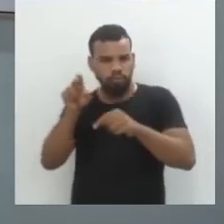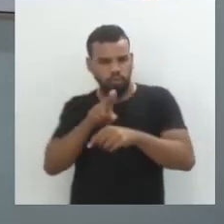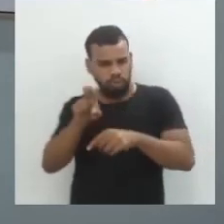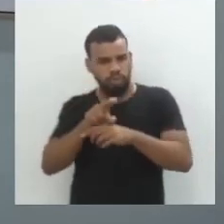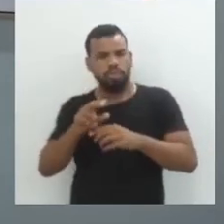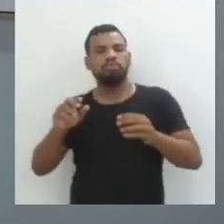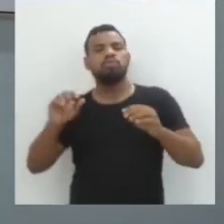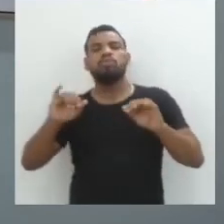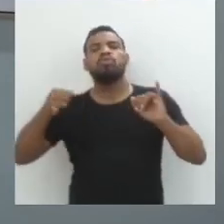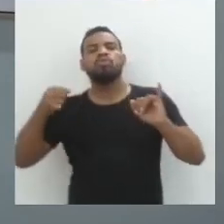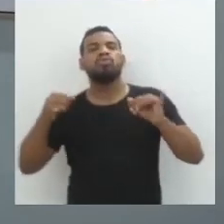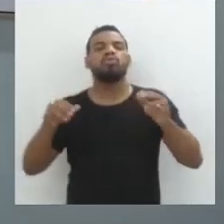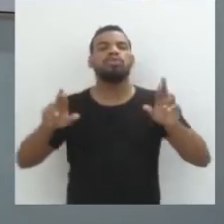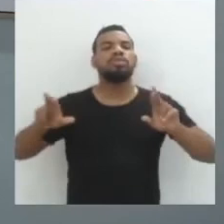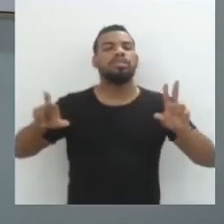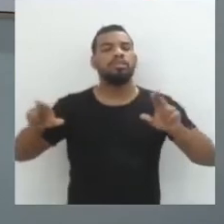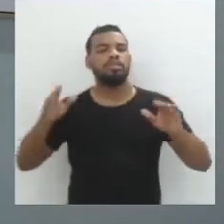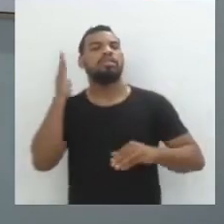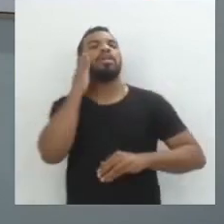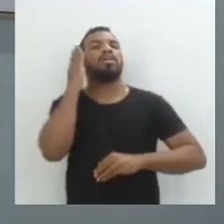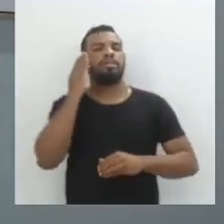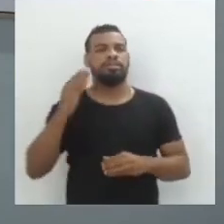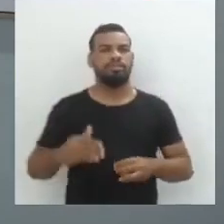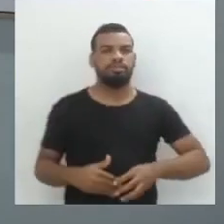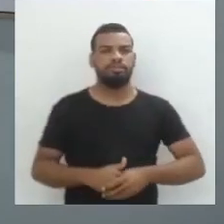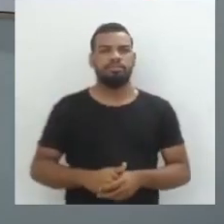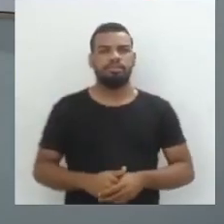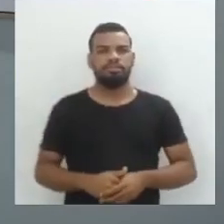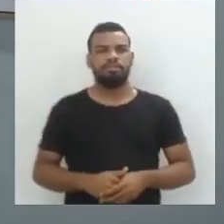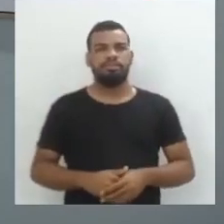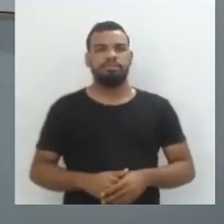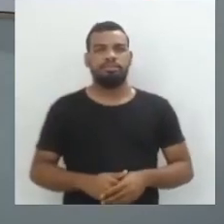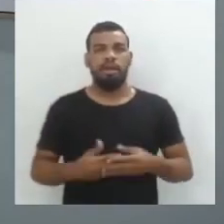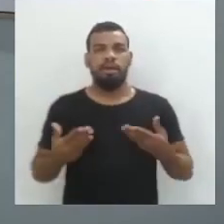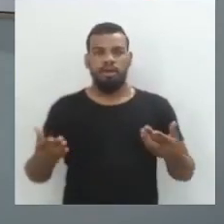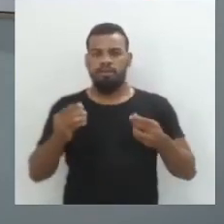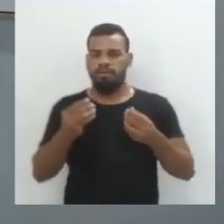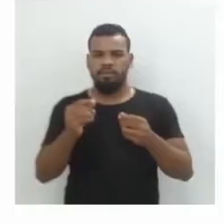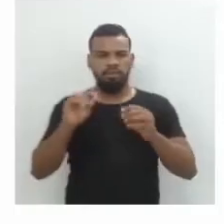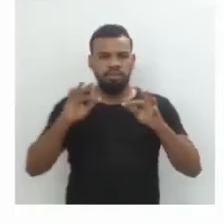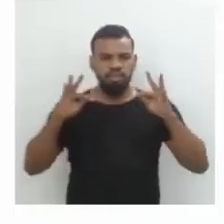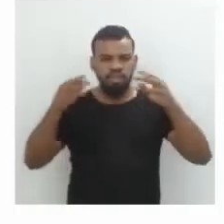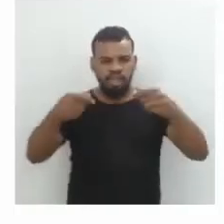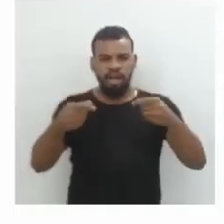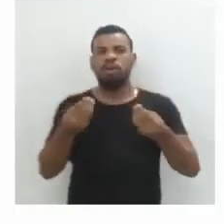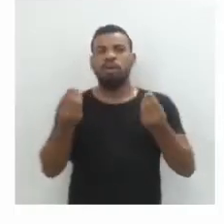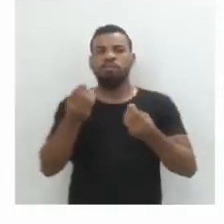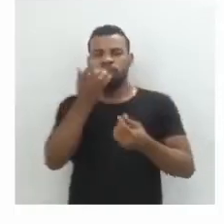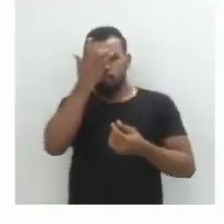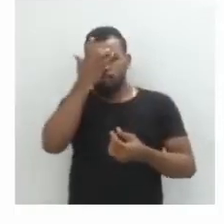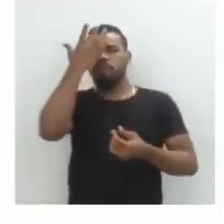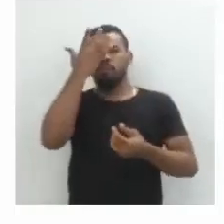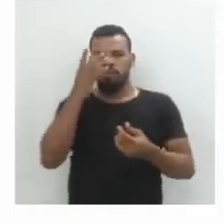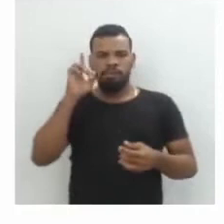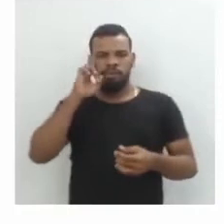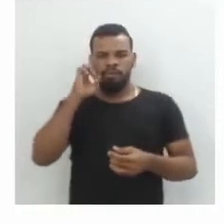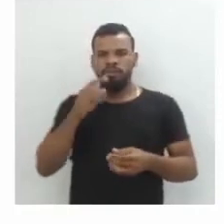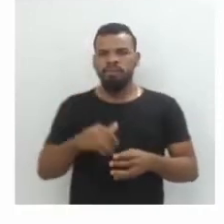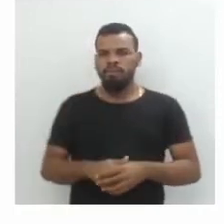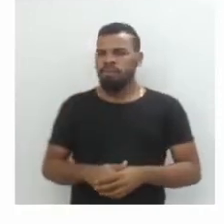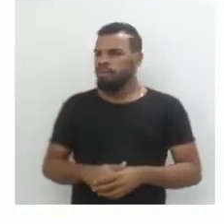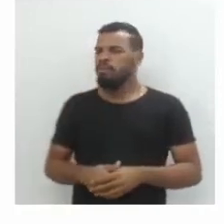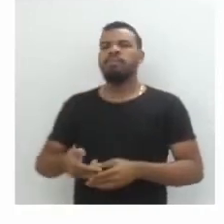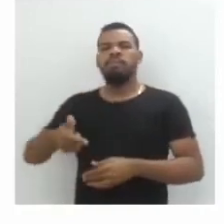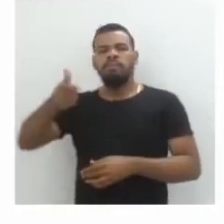montante que é calculado quando a gente está trabalhando com juros compostos. Então vamos utilizar essa forma geral para ver como vai facilitar nos nossos cálculos. Vamos pegar